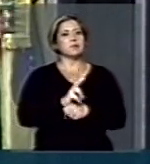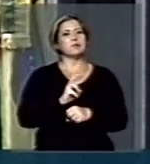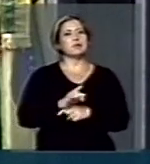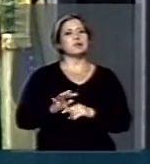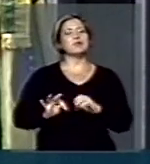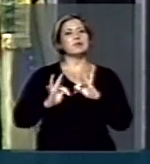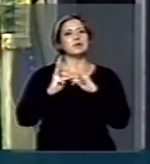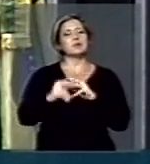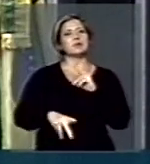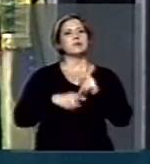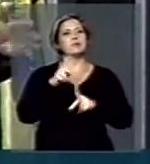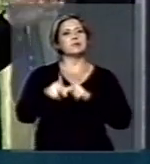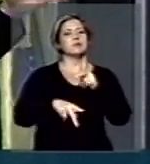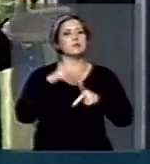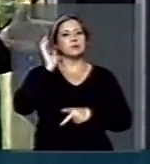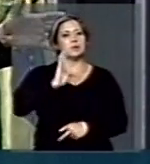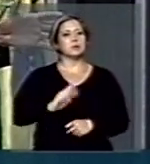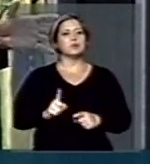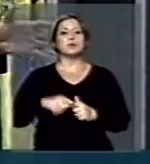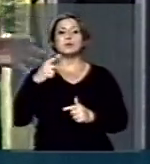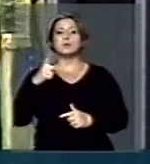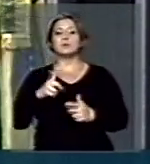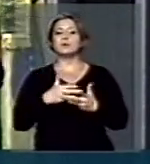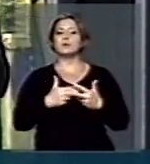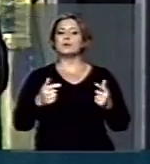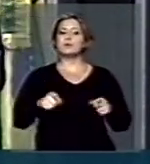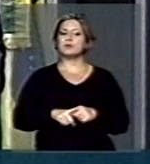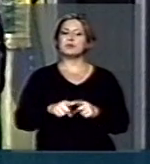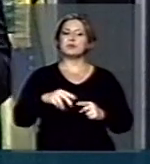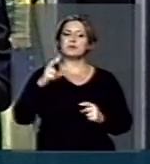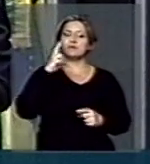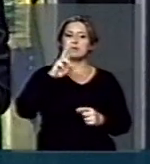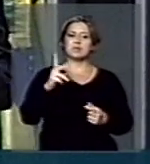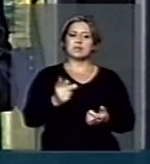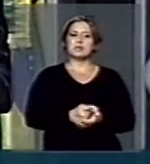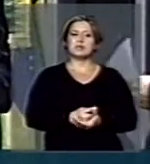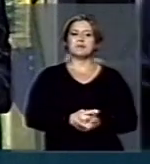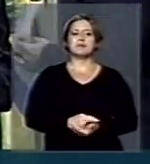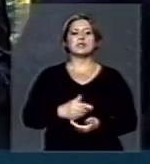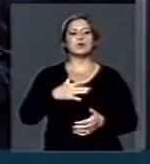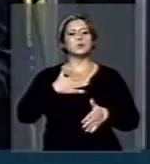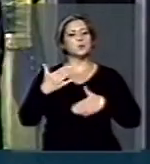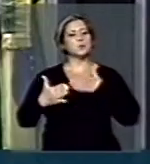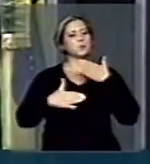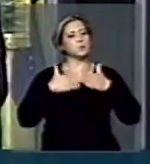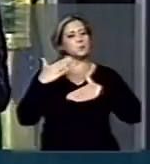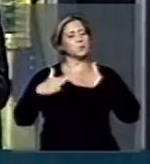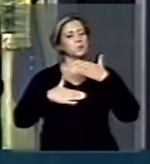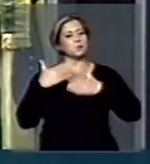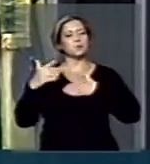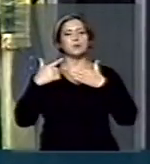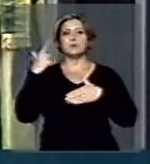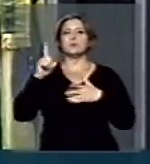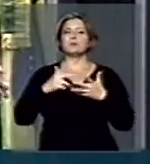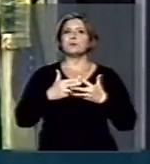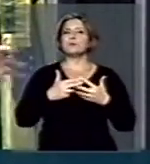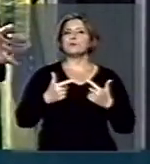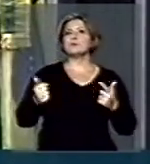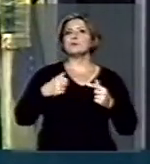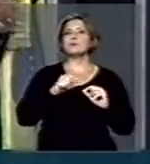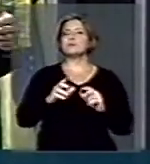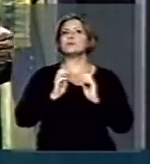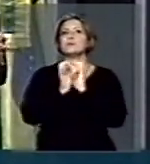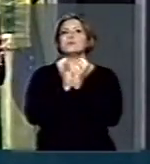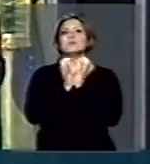de todo o povo brasileiro. E de outra parte, a gente assiste assustado também uma outra situação, que é a